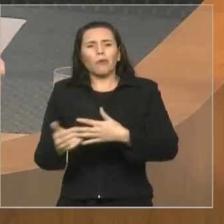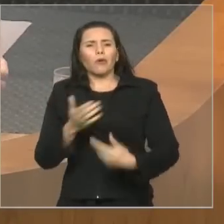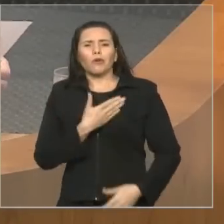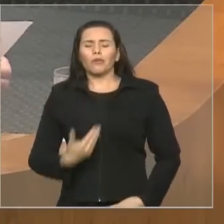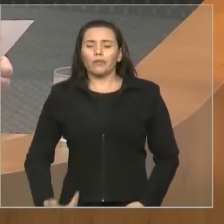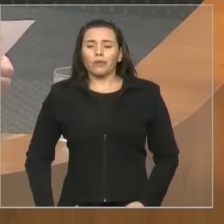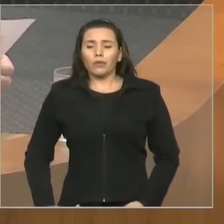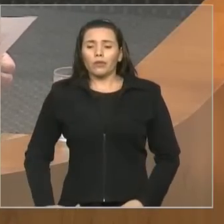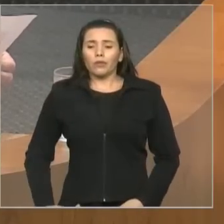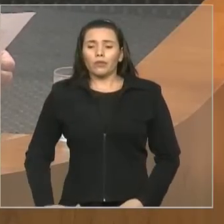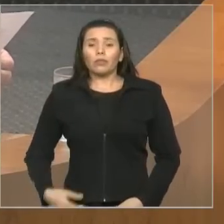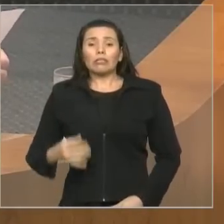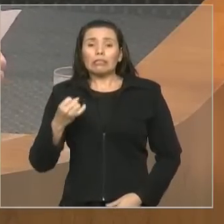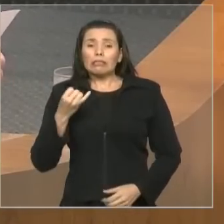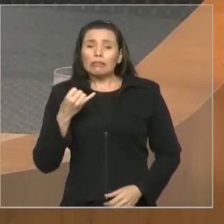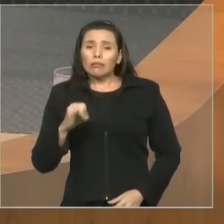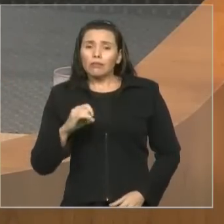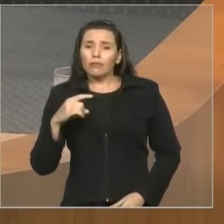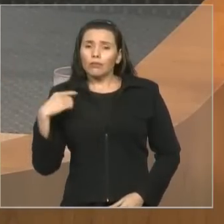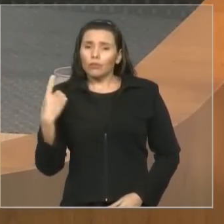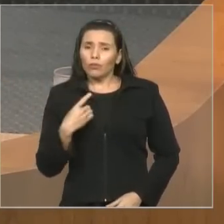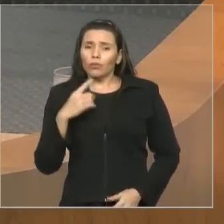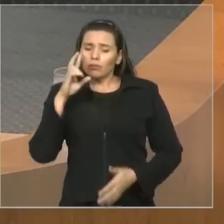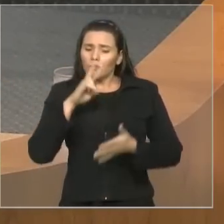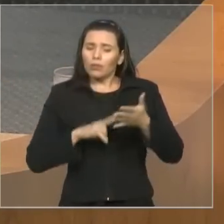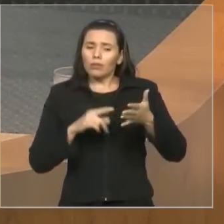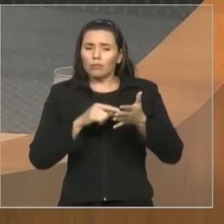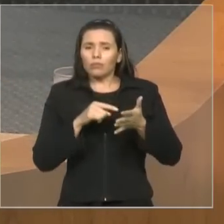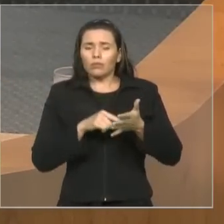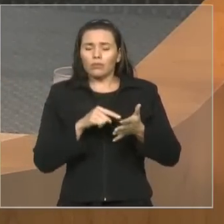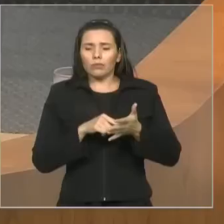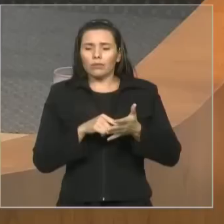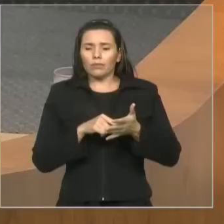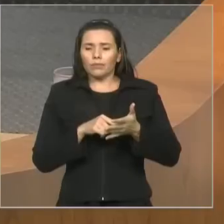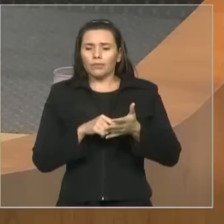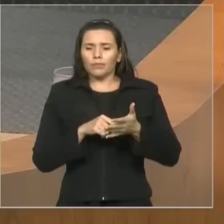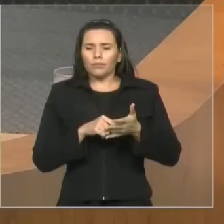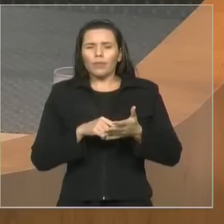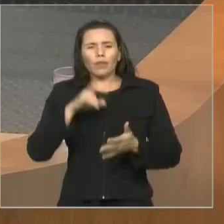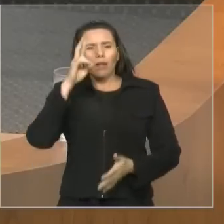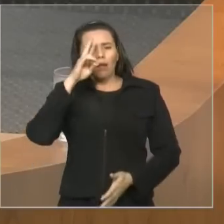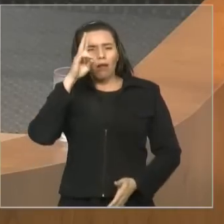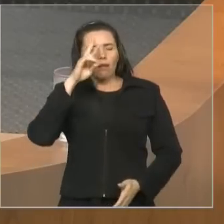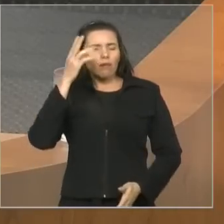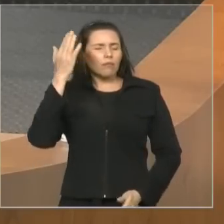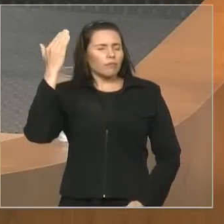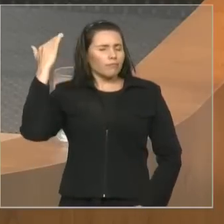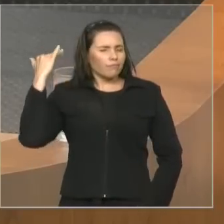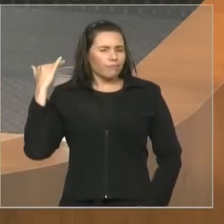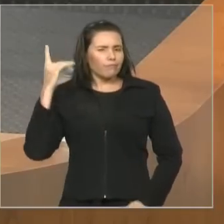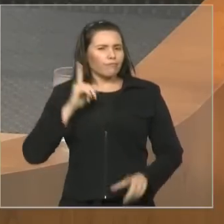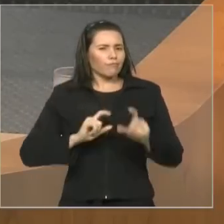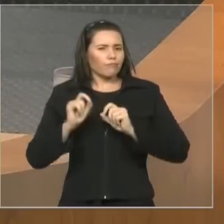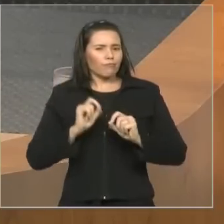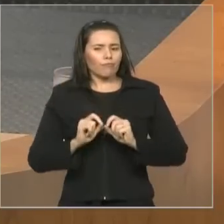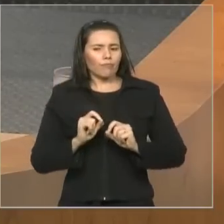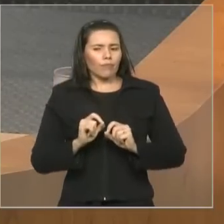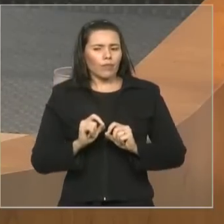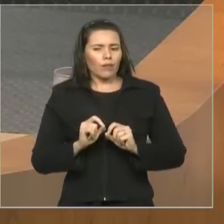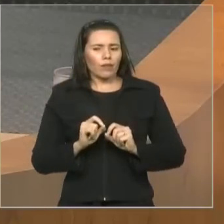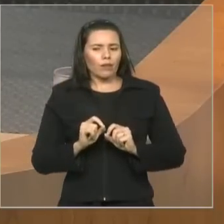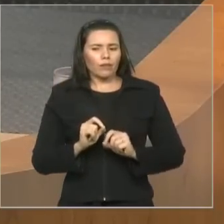observarmos um pouco mais em relação a isso, senhores, vamos buscar um pouco a compreensão do Parlamento.